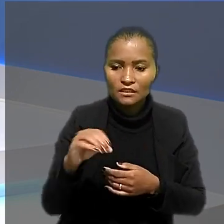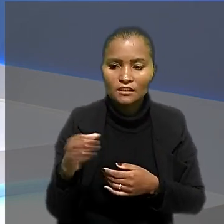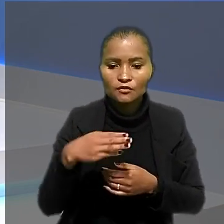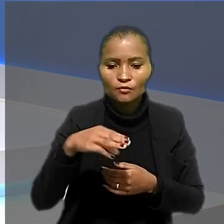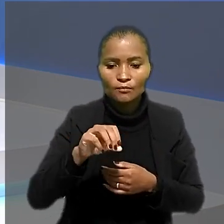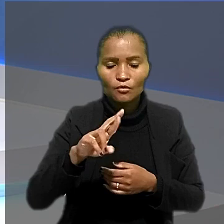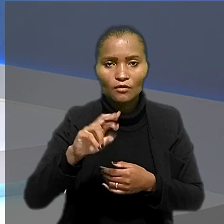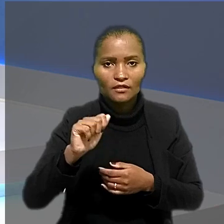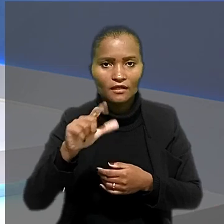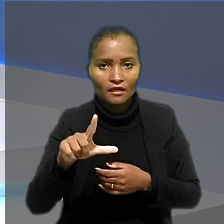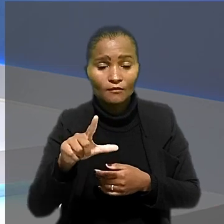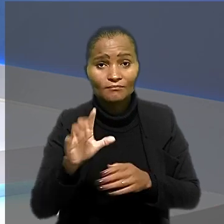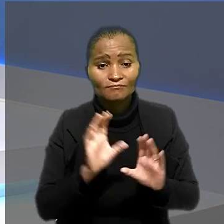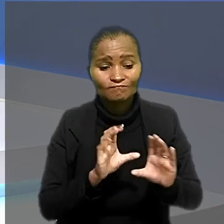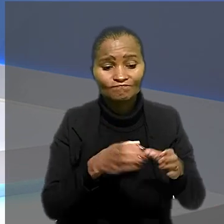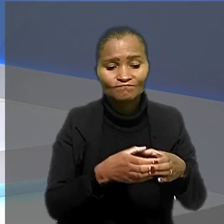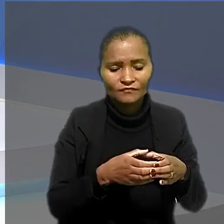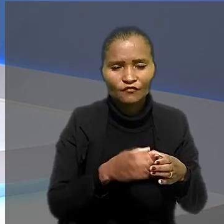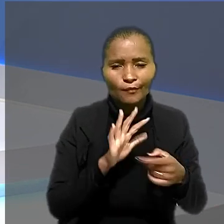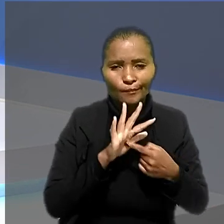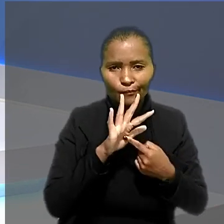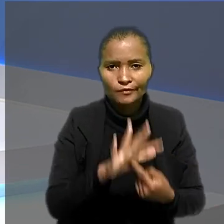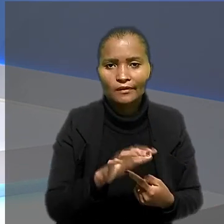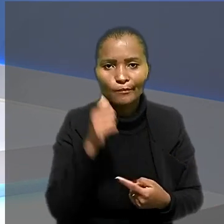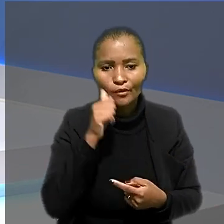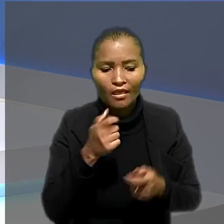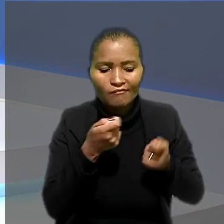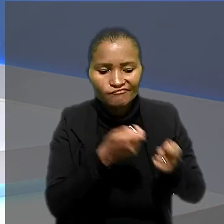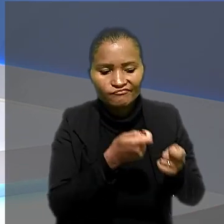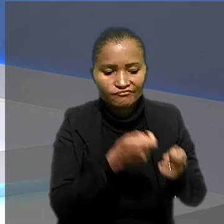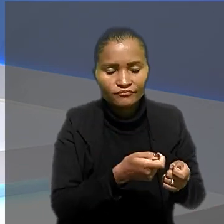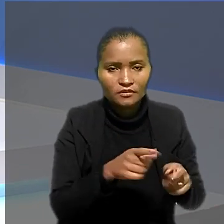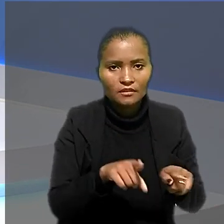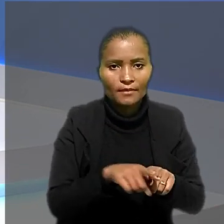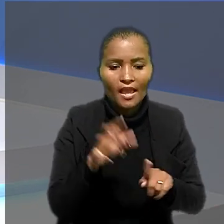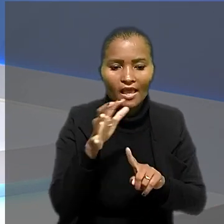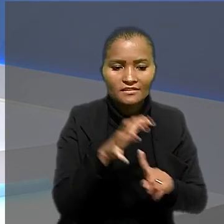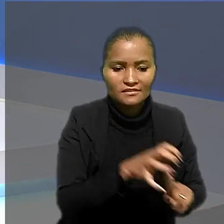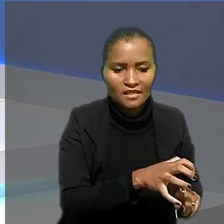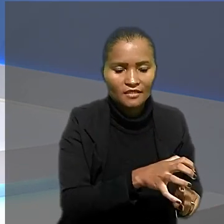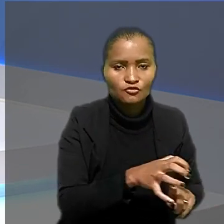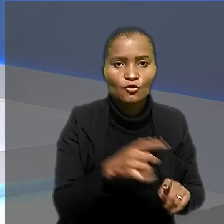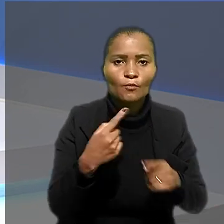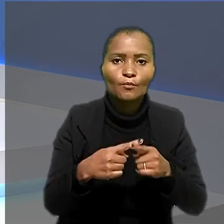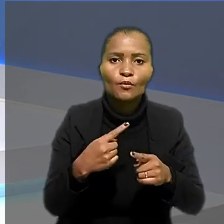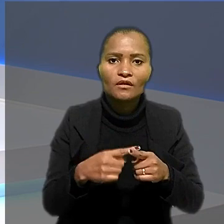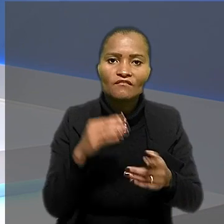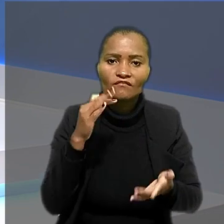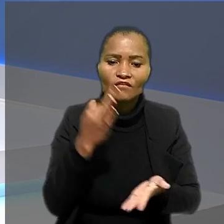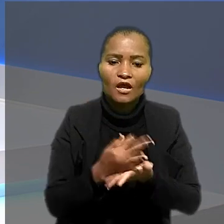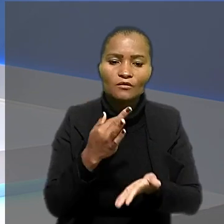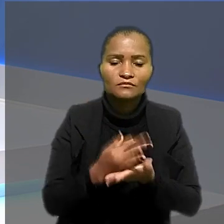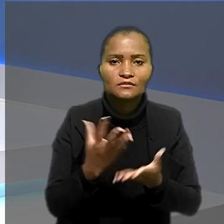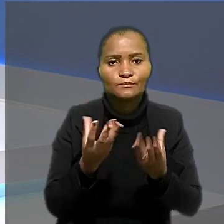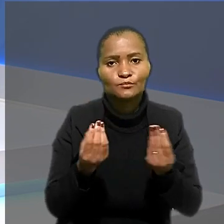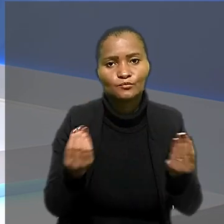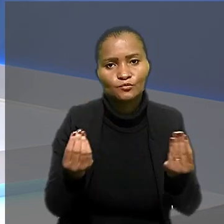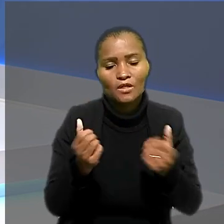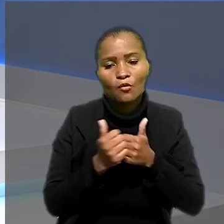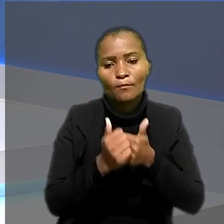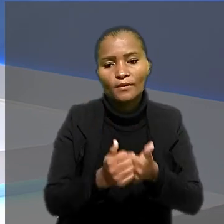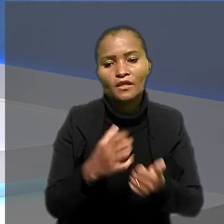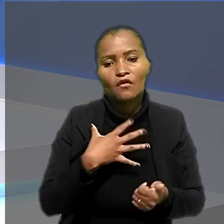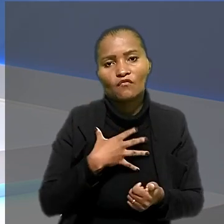Para o colegiado, ficou demonstrado que ela foi vítima de perseguição e de assédio porque se ausentava muito para acompanhar o filho com